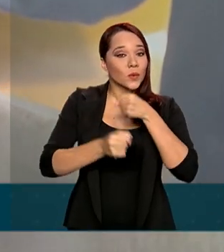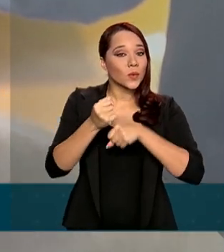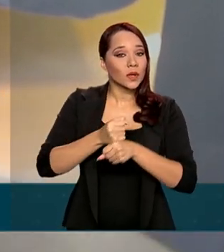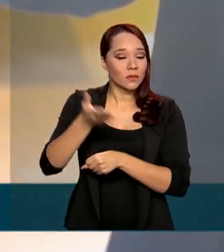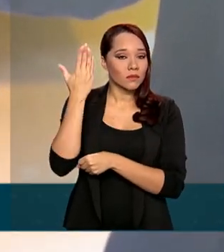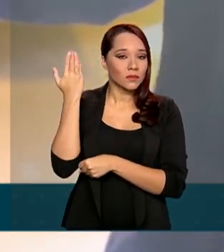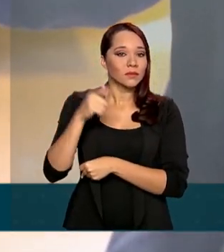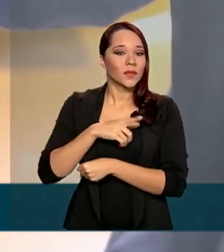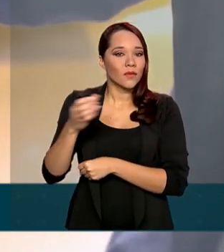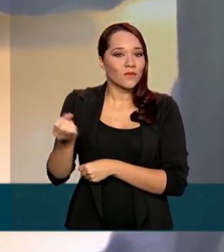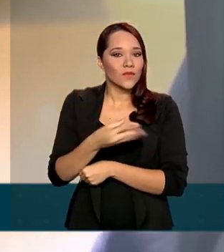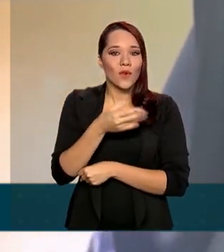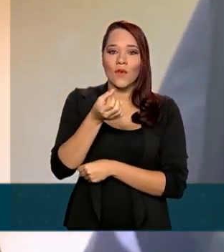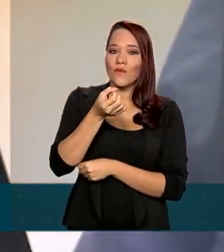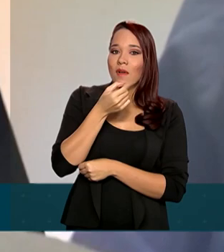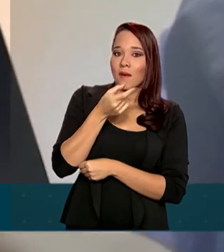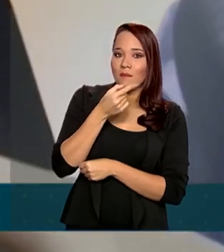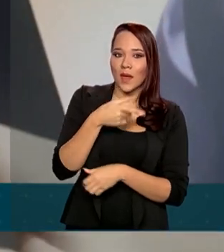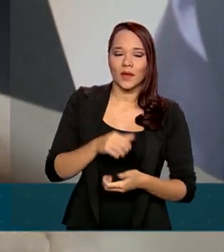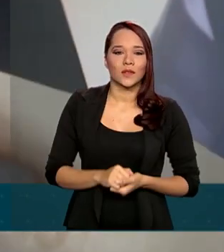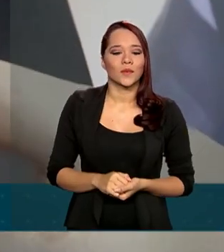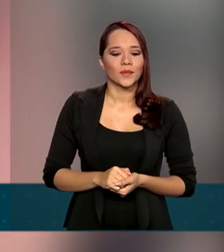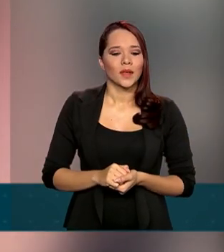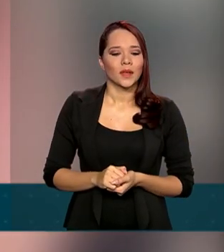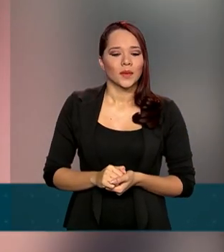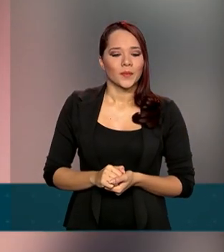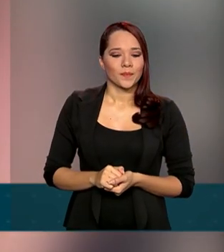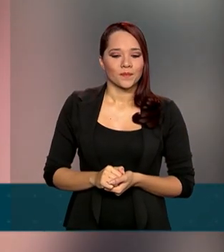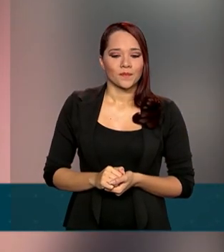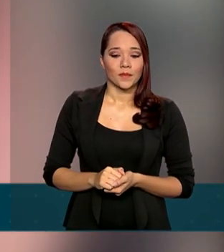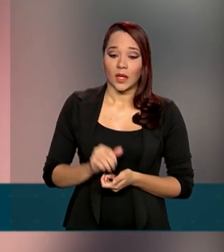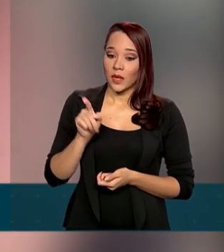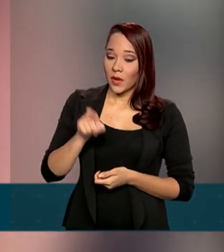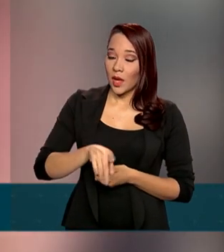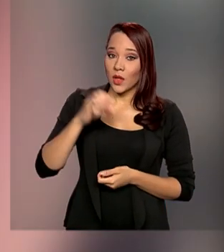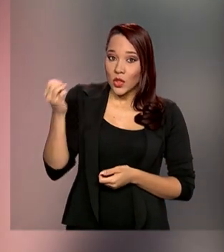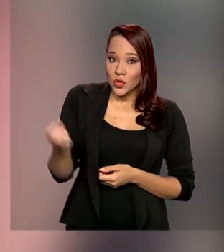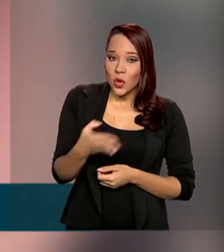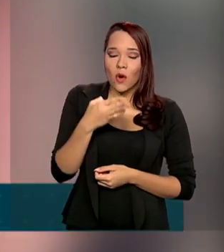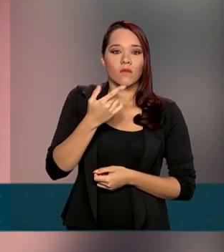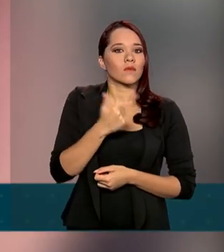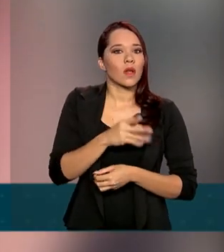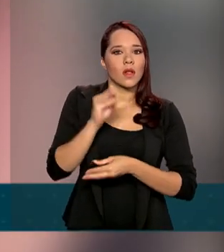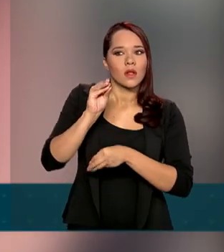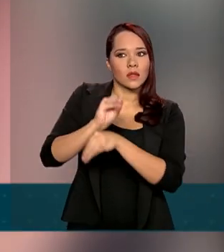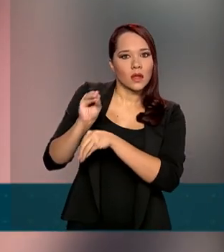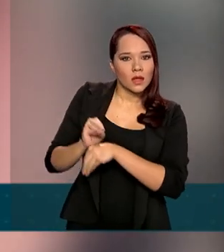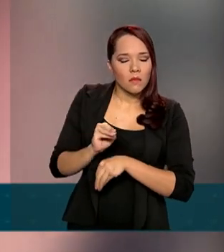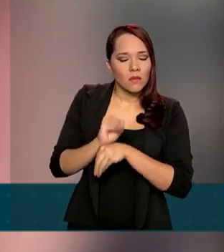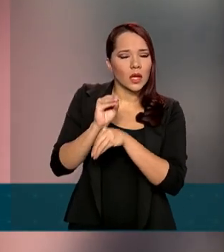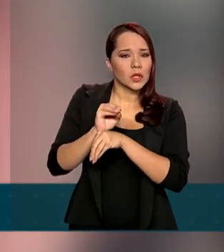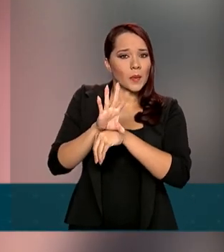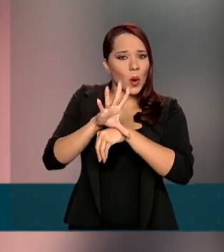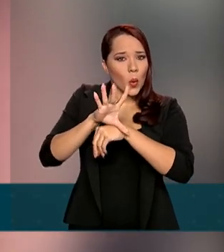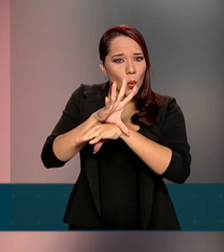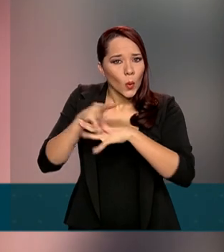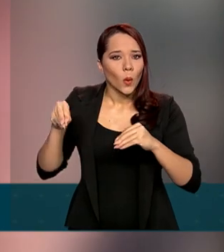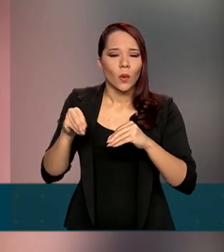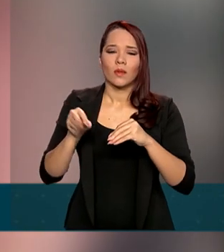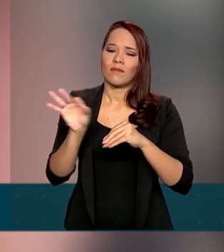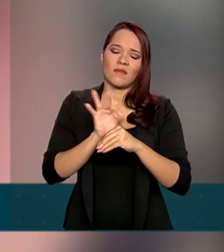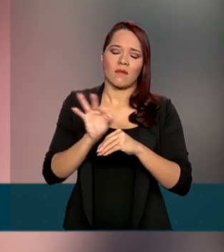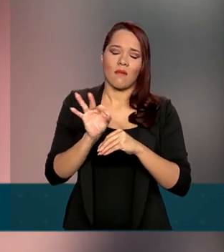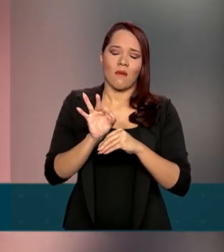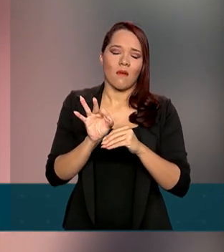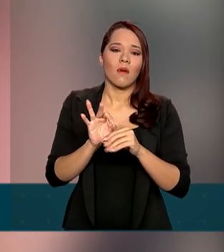um novo medicamento, o Zogensma. É uma inovação, não é um tratamento curativo de forma alguma, né? Mas